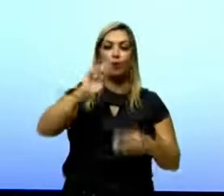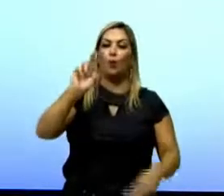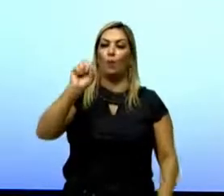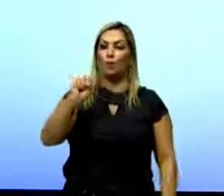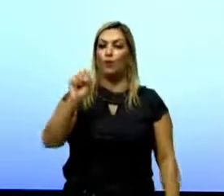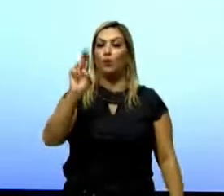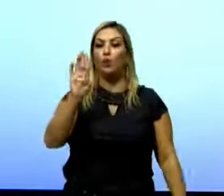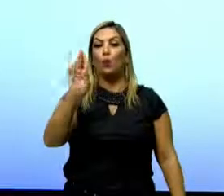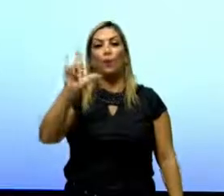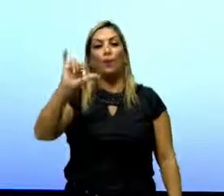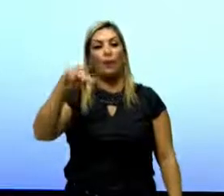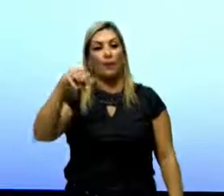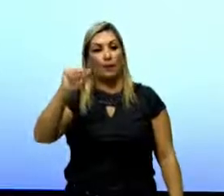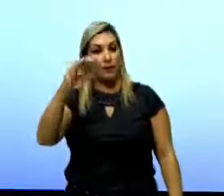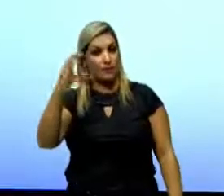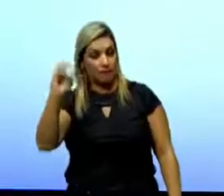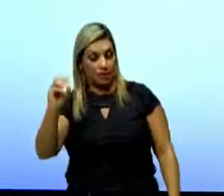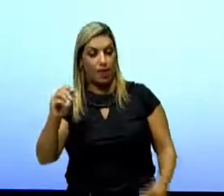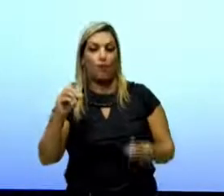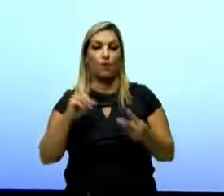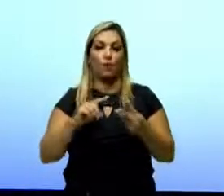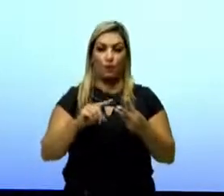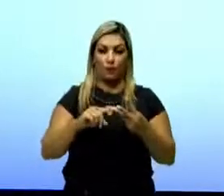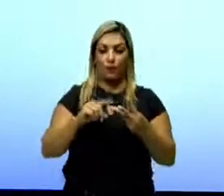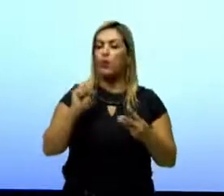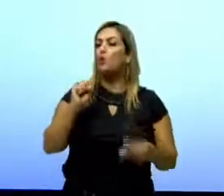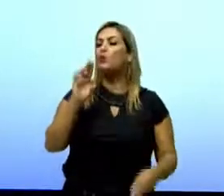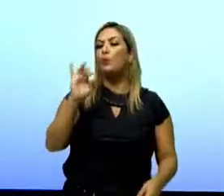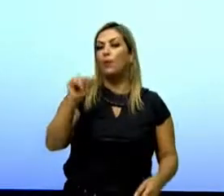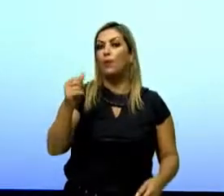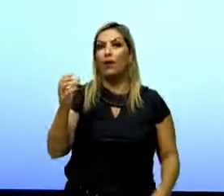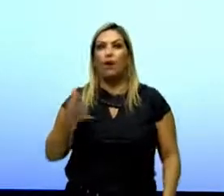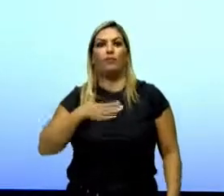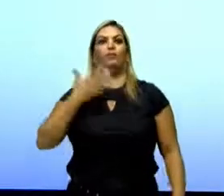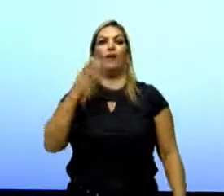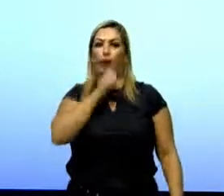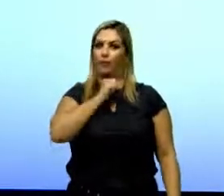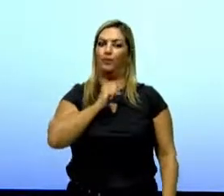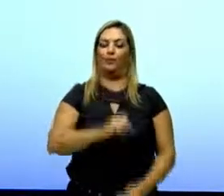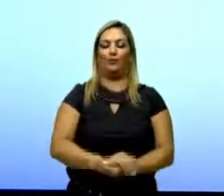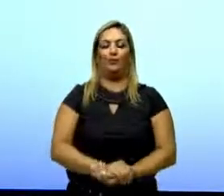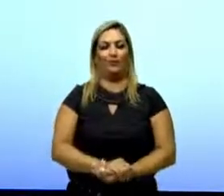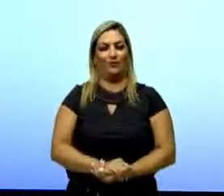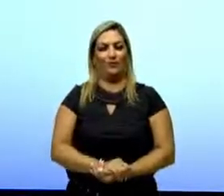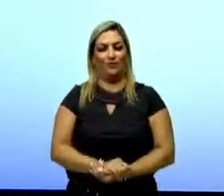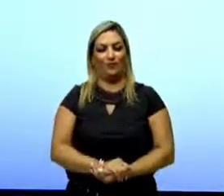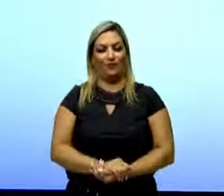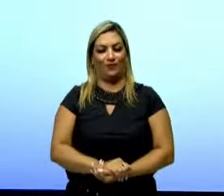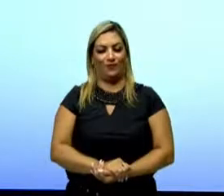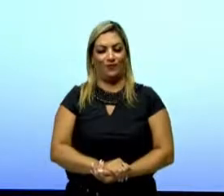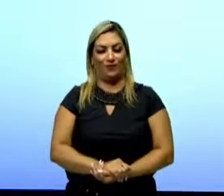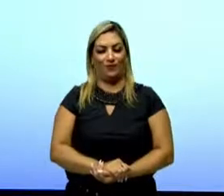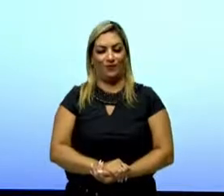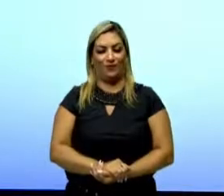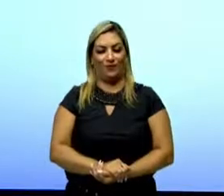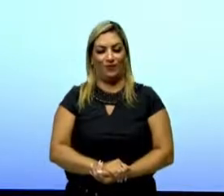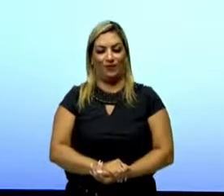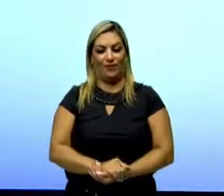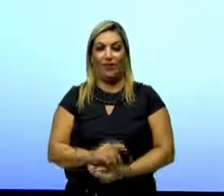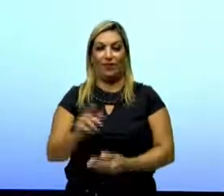Quando é de sólido para gás, sublime significa repentino. E quando é de